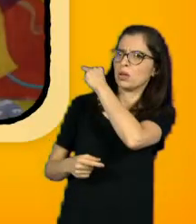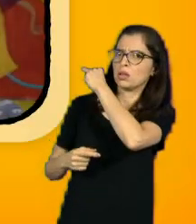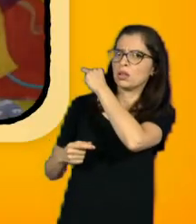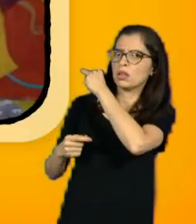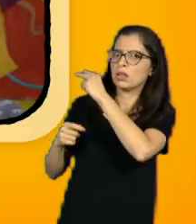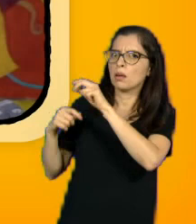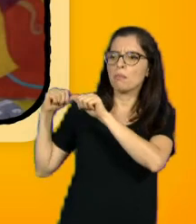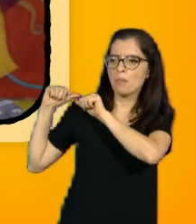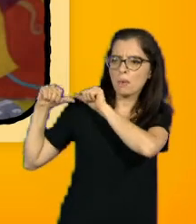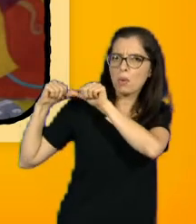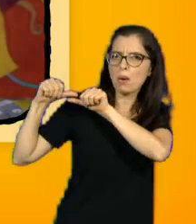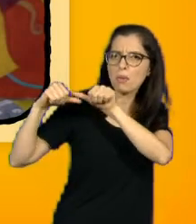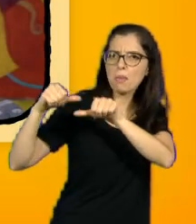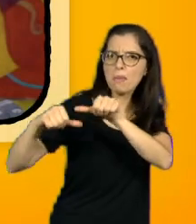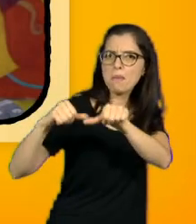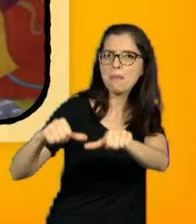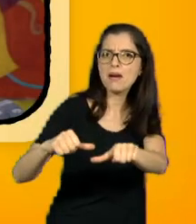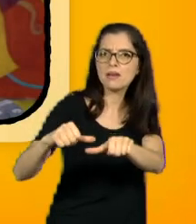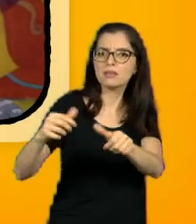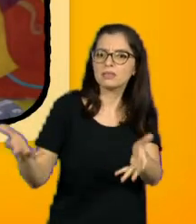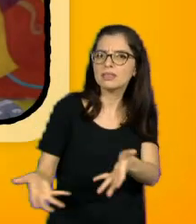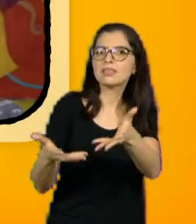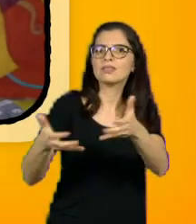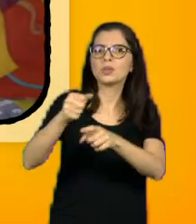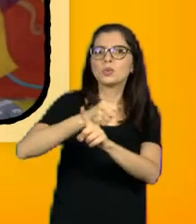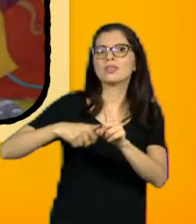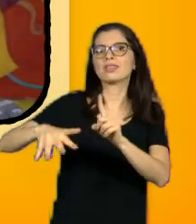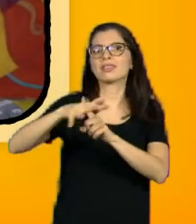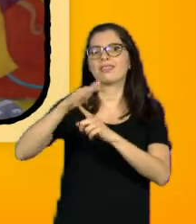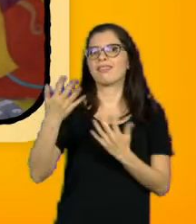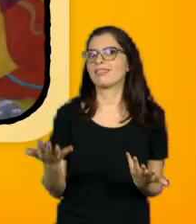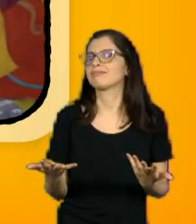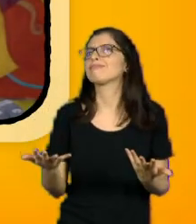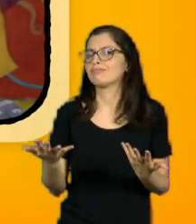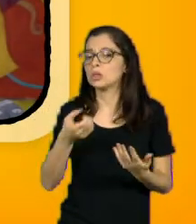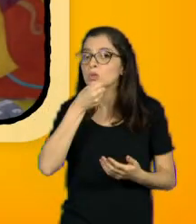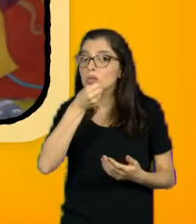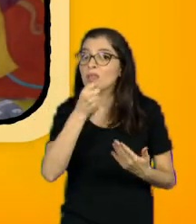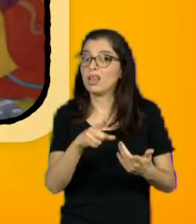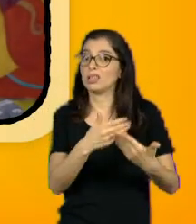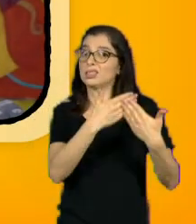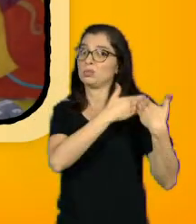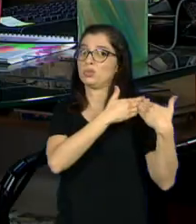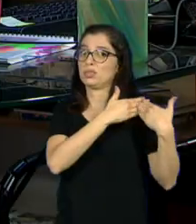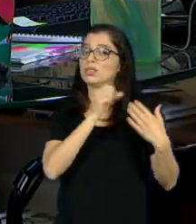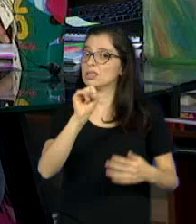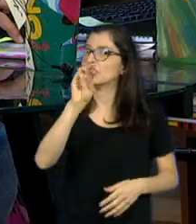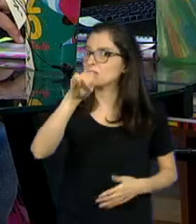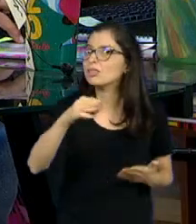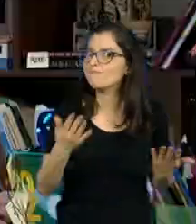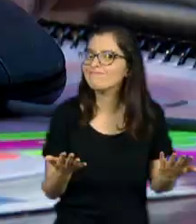possível mudar o mundo, melhorar o mundo, e nós jornalistas temos essa incumbência.